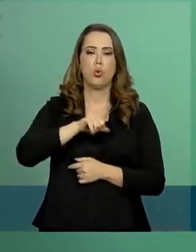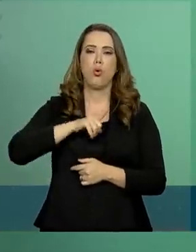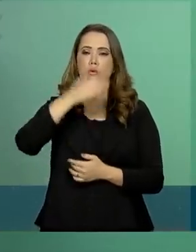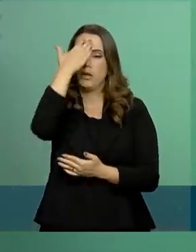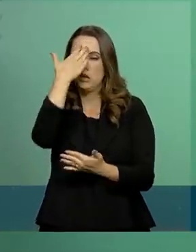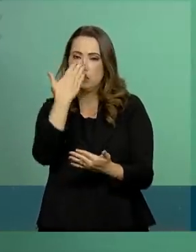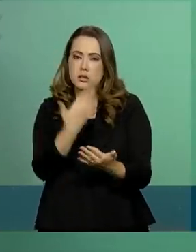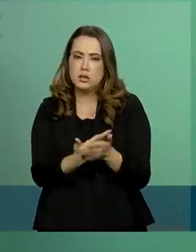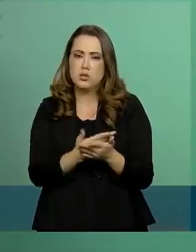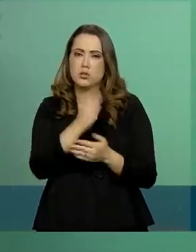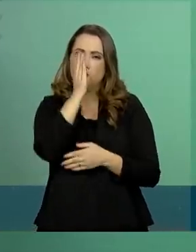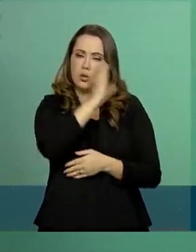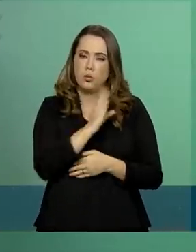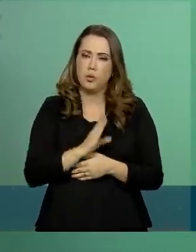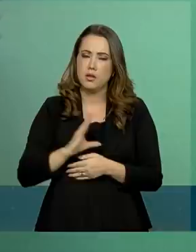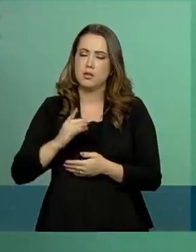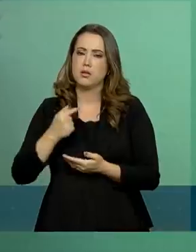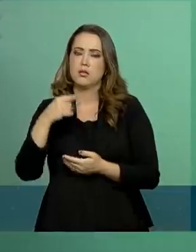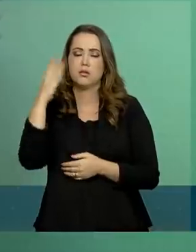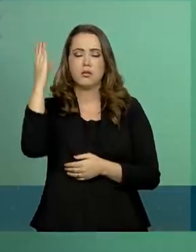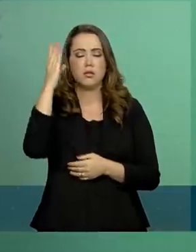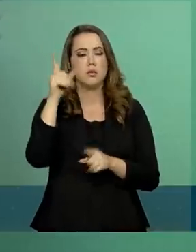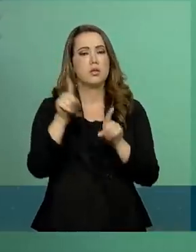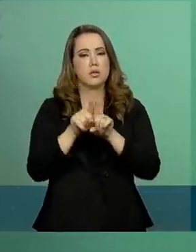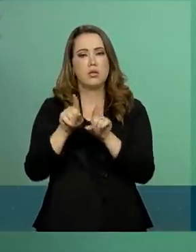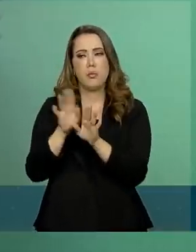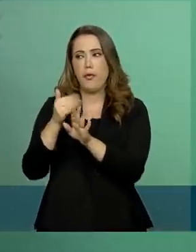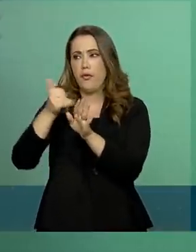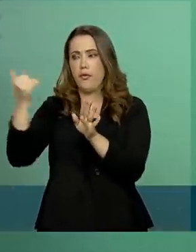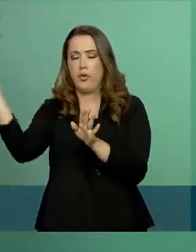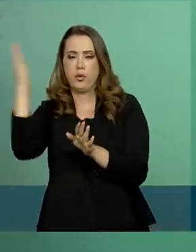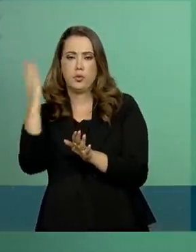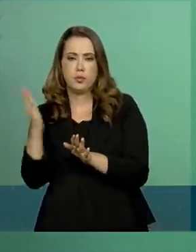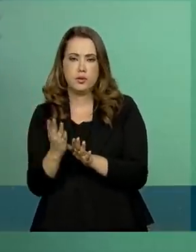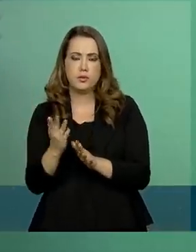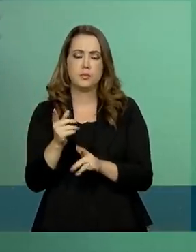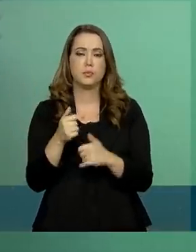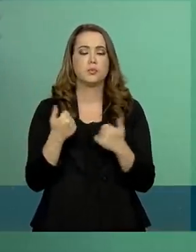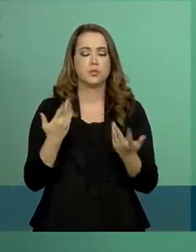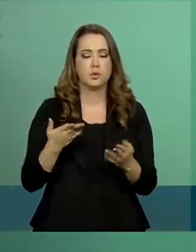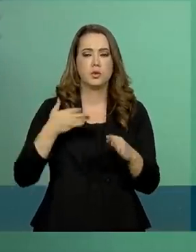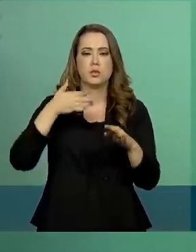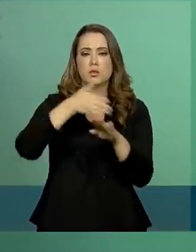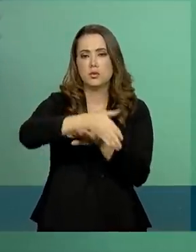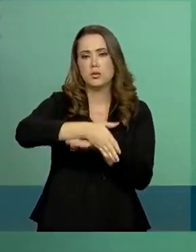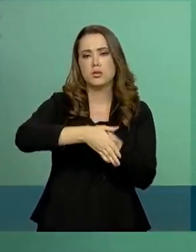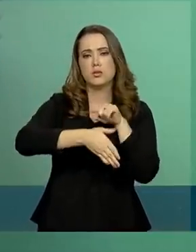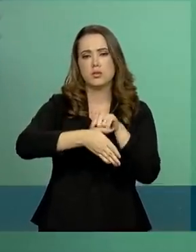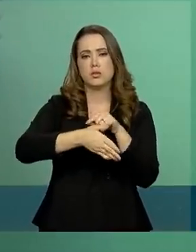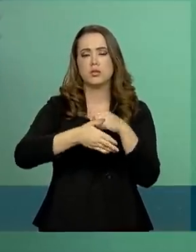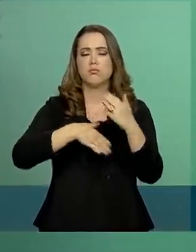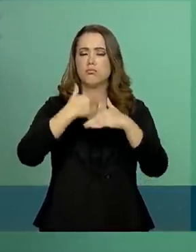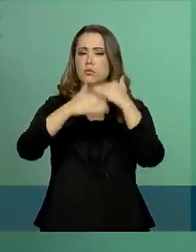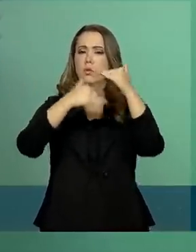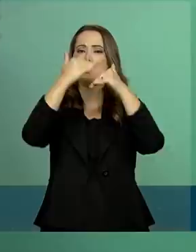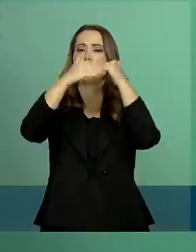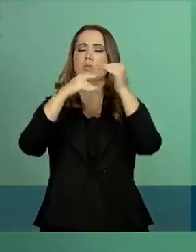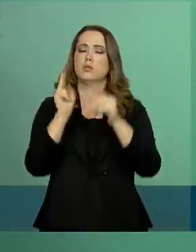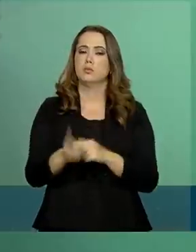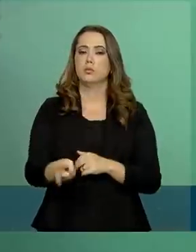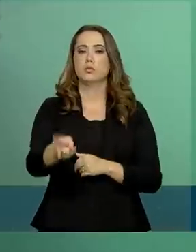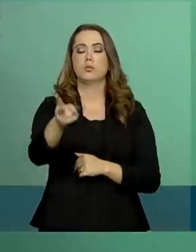confiança de investidores nacionais e internacionais, ingressar na fase de crescimento